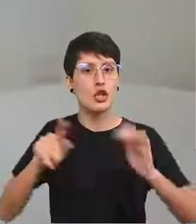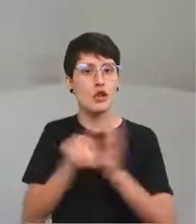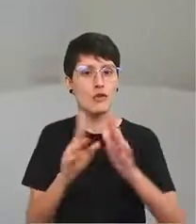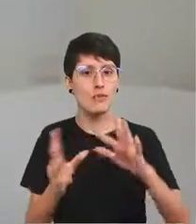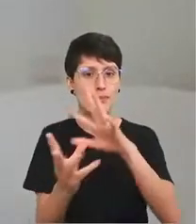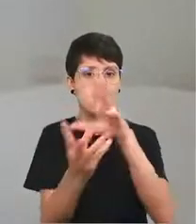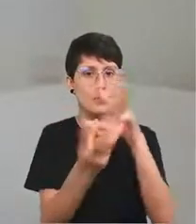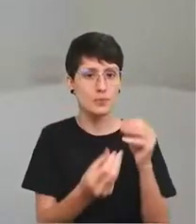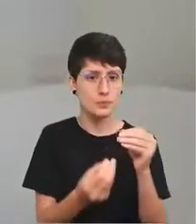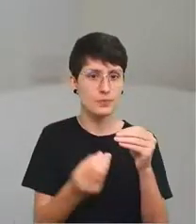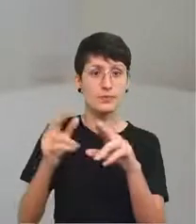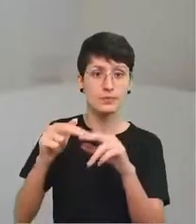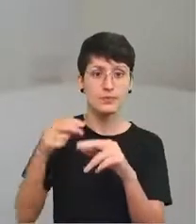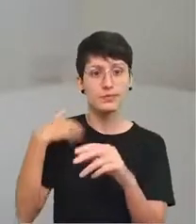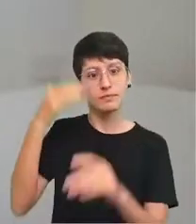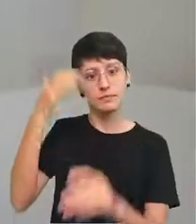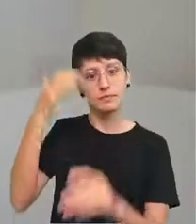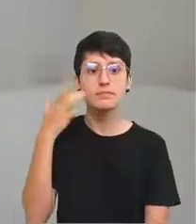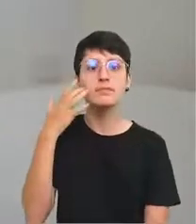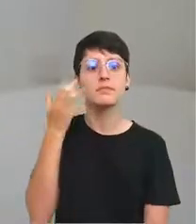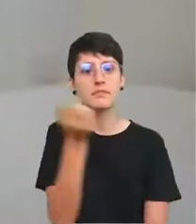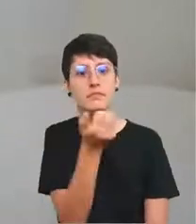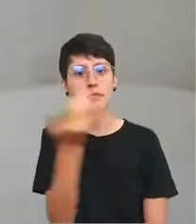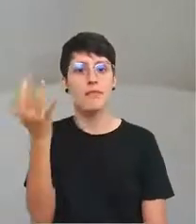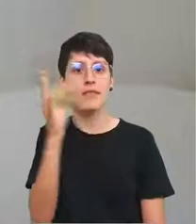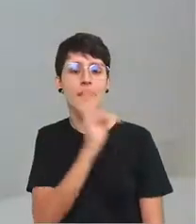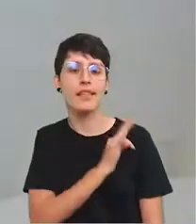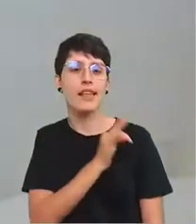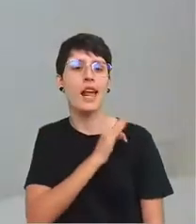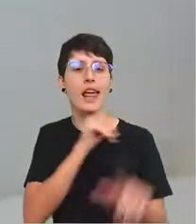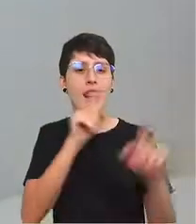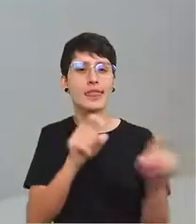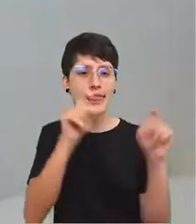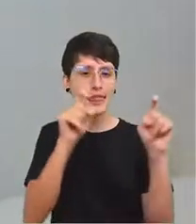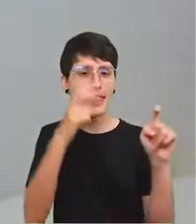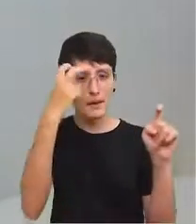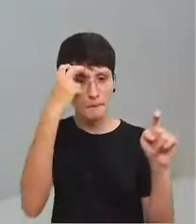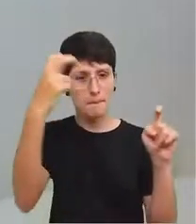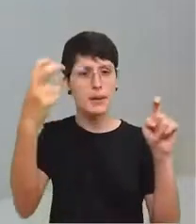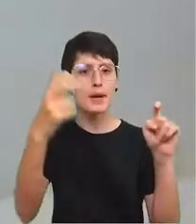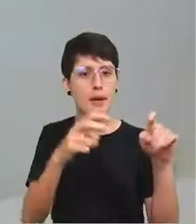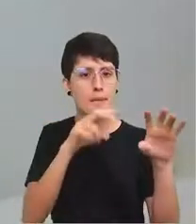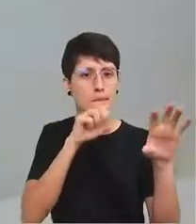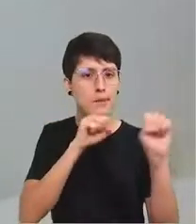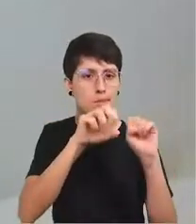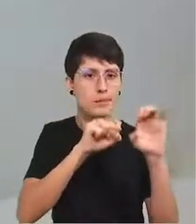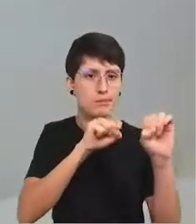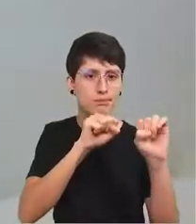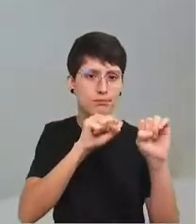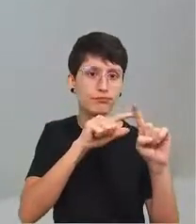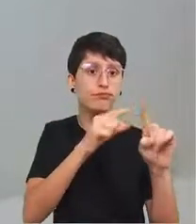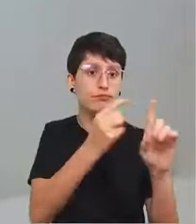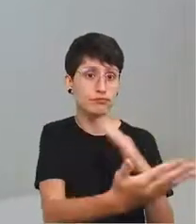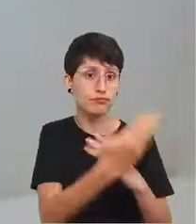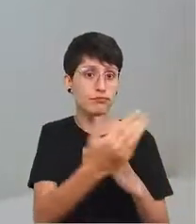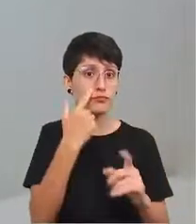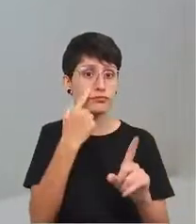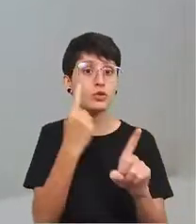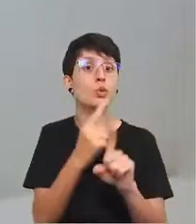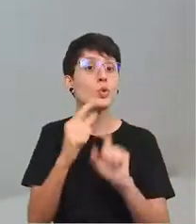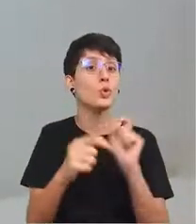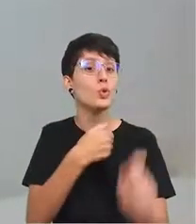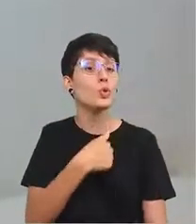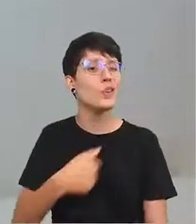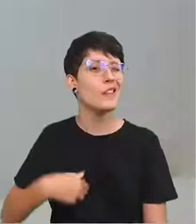Dessa forma, eu acho que as técnicas de machine learning e modelagem podem nos ajudar a descobrir o que o governo pode estar